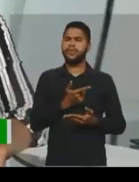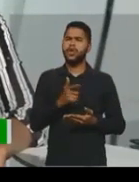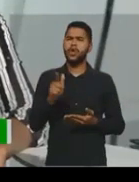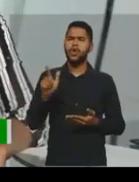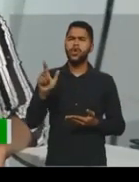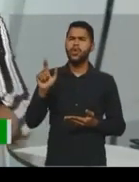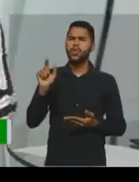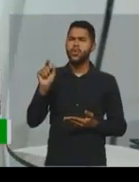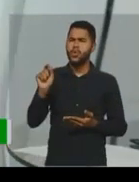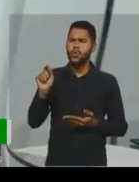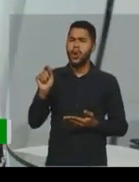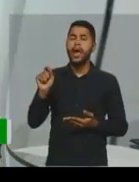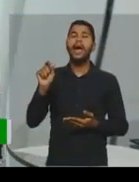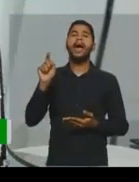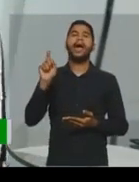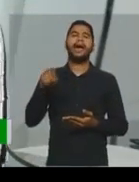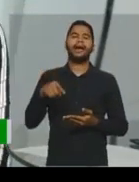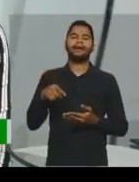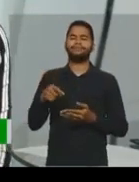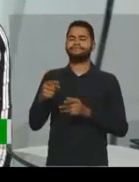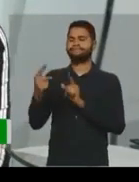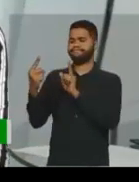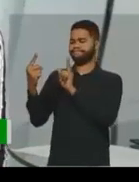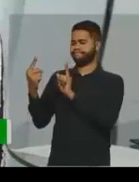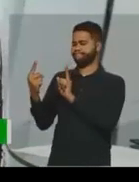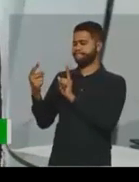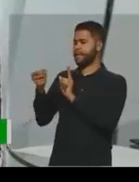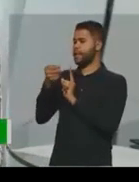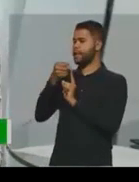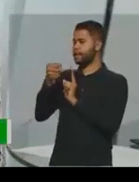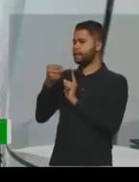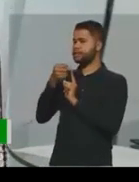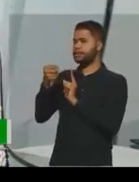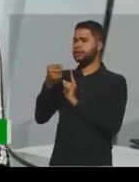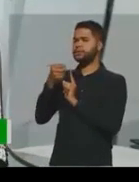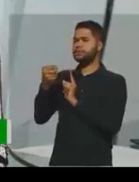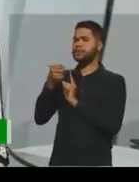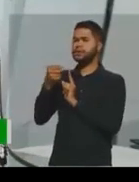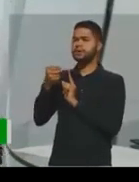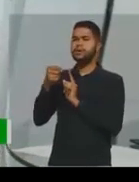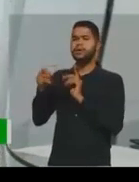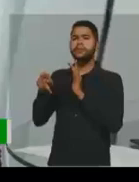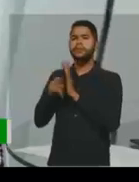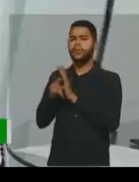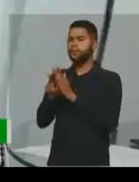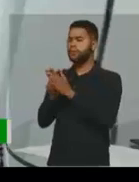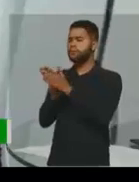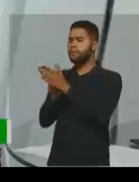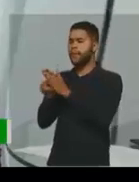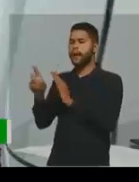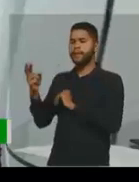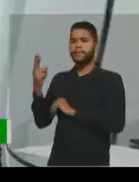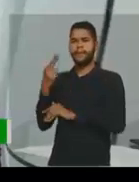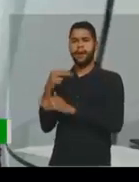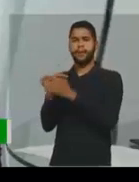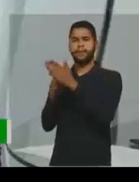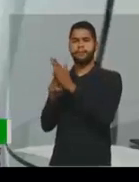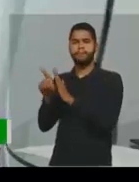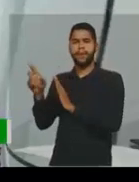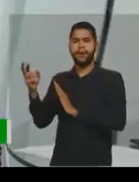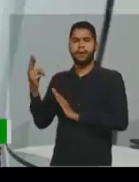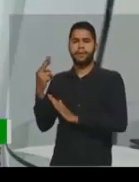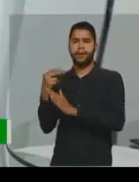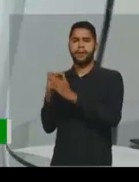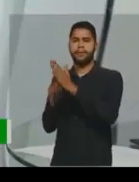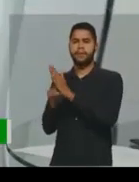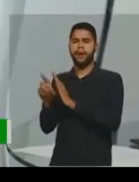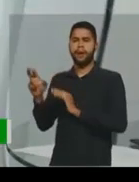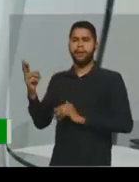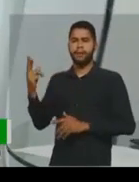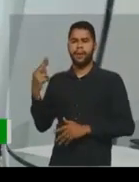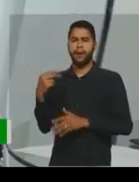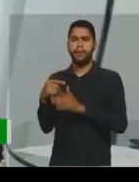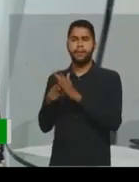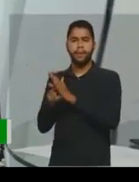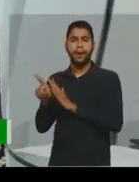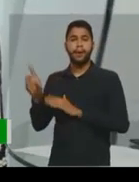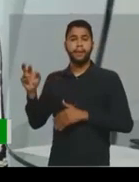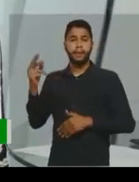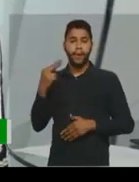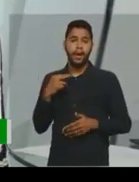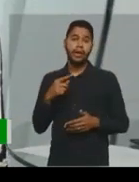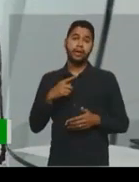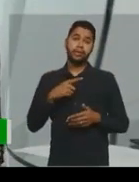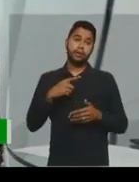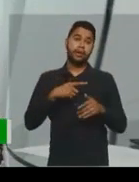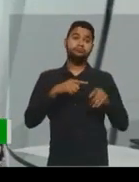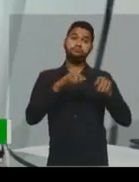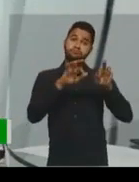a... Entrevista. Entrevista. Olha, a entrevista é um gênero de perguntas e respostas. Então, normalmente, nós temos a entrevista